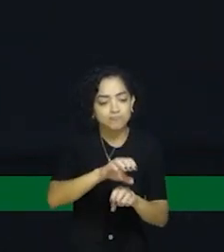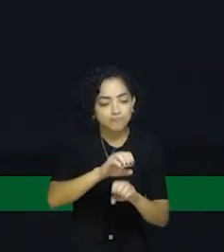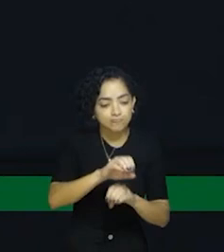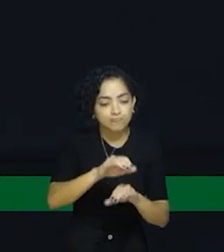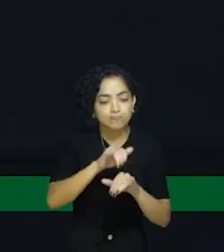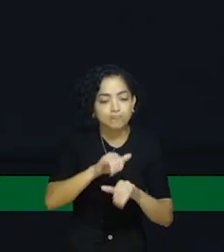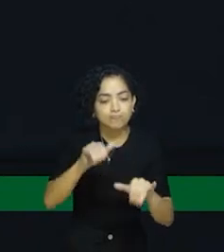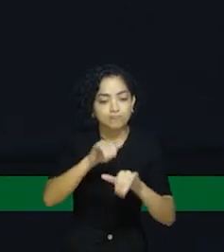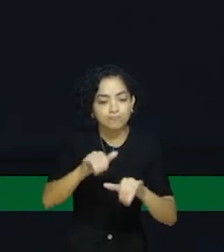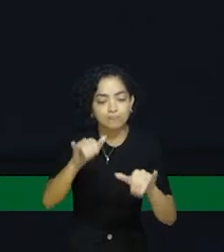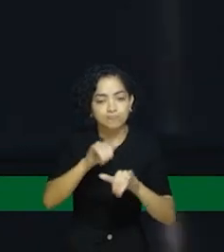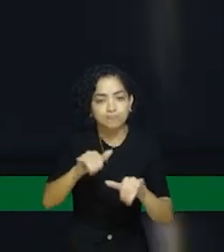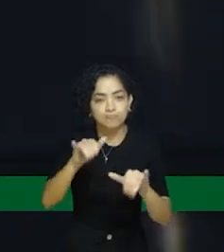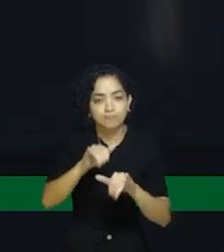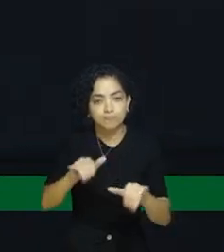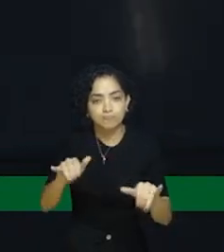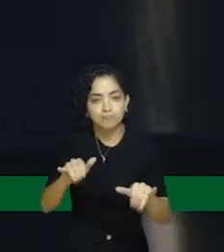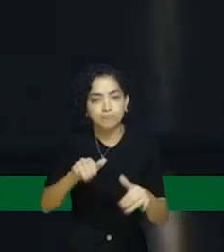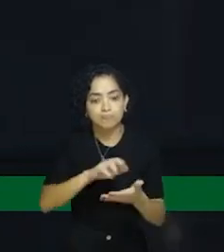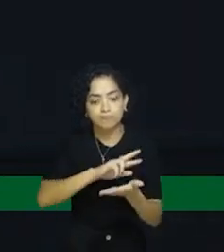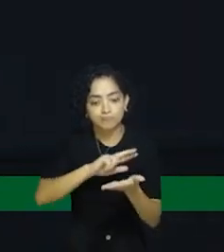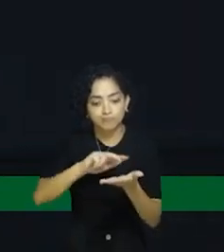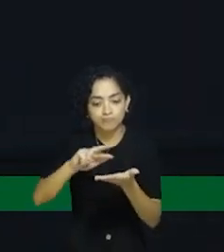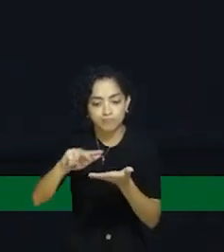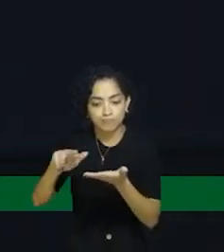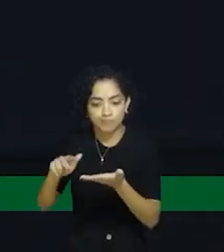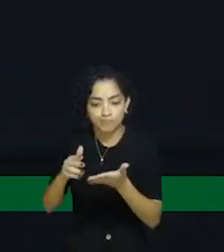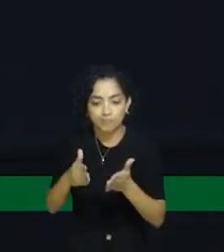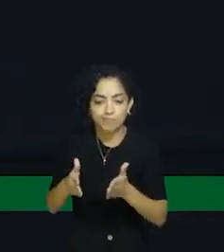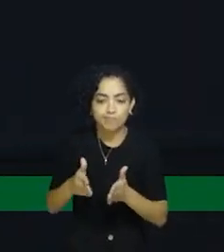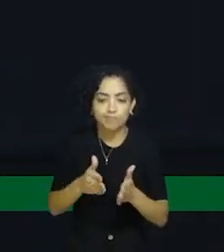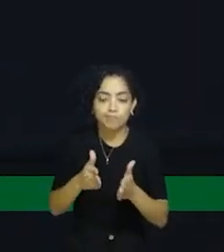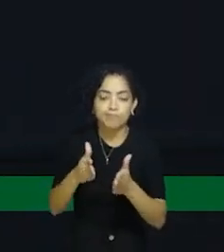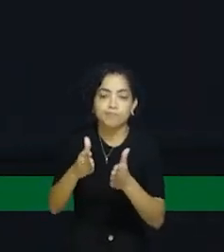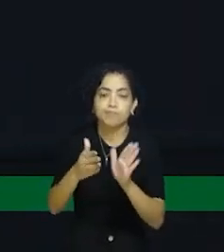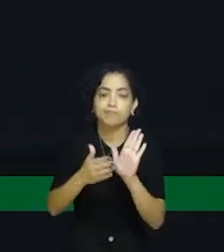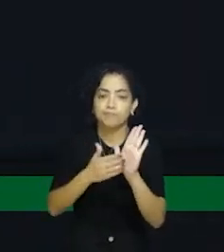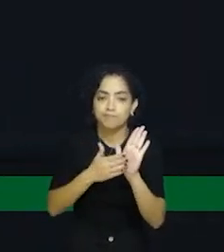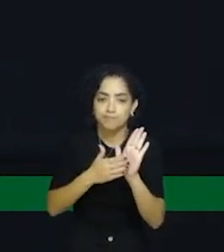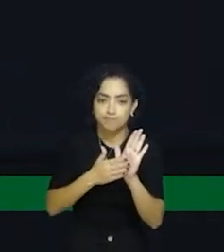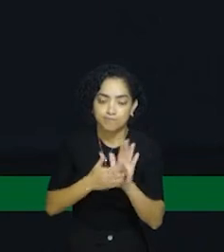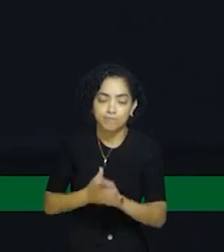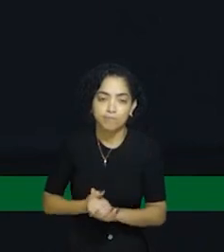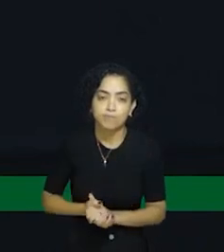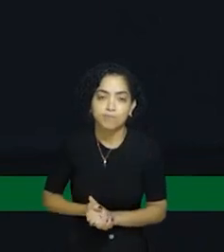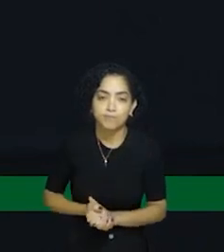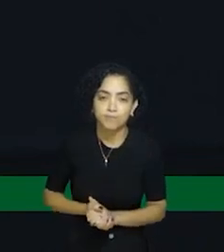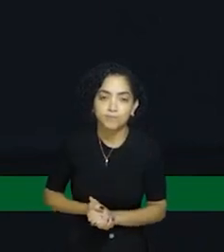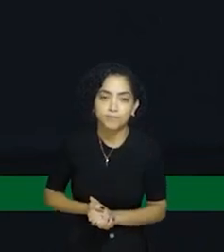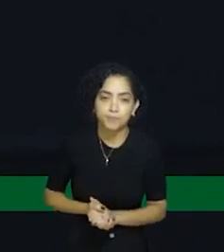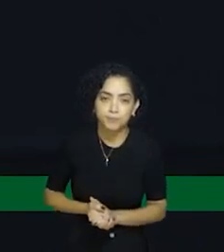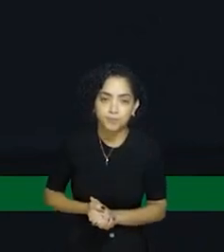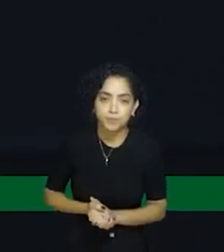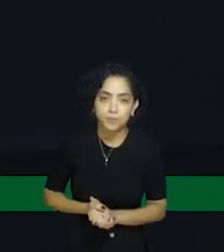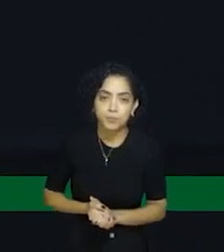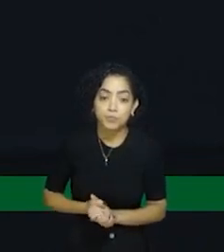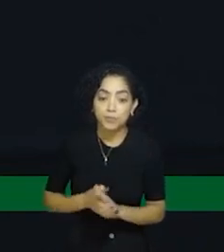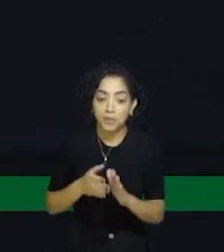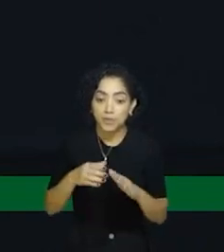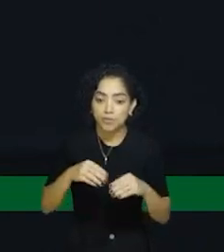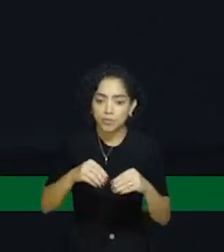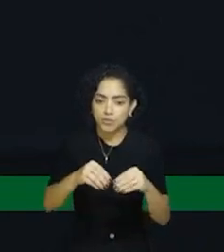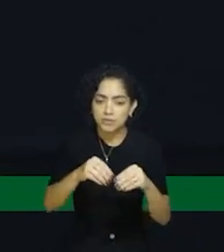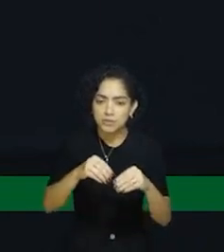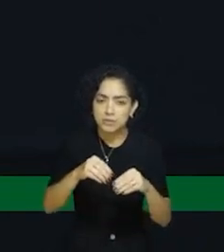por meio de tantos caminhos que nos são propostos. Por essas terras já